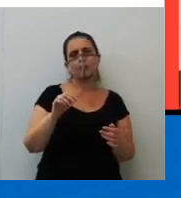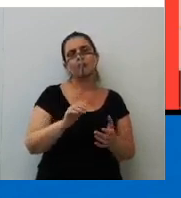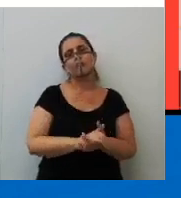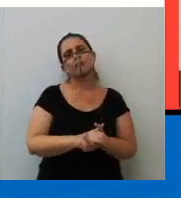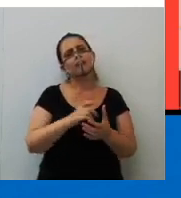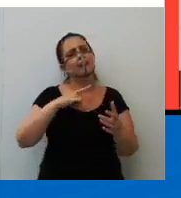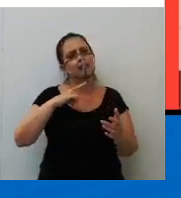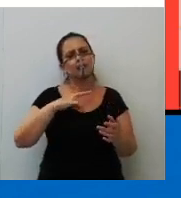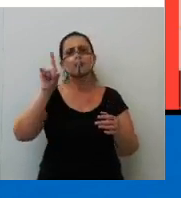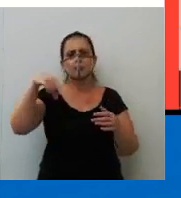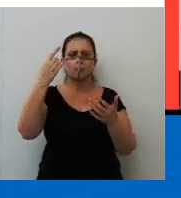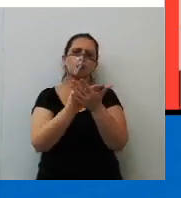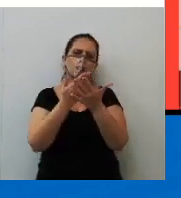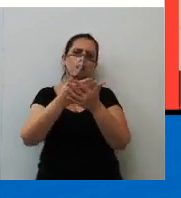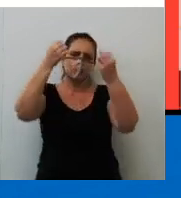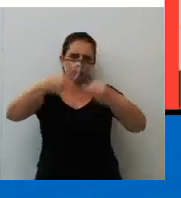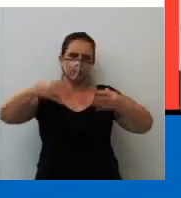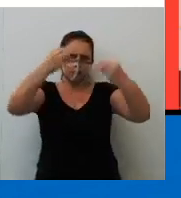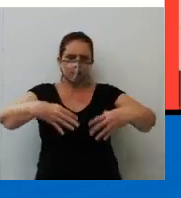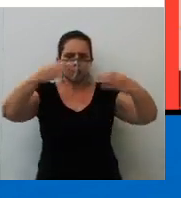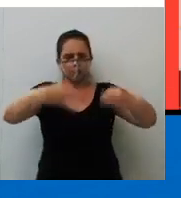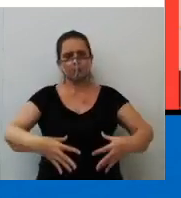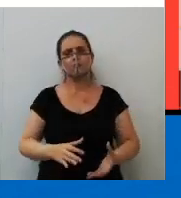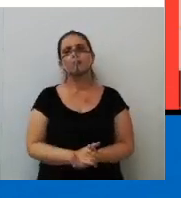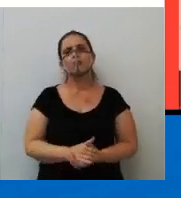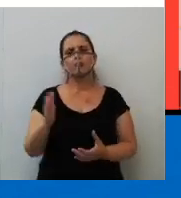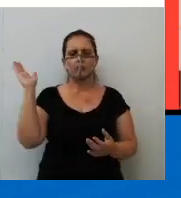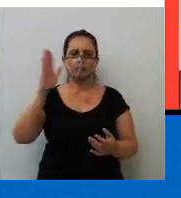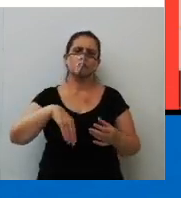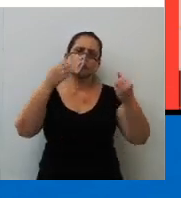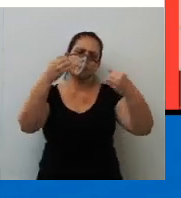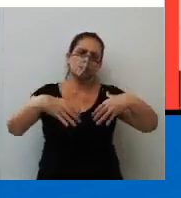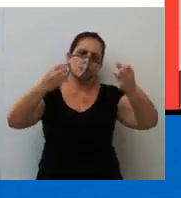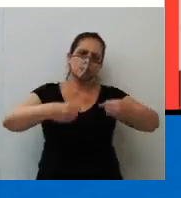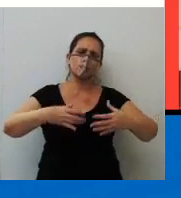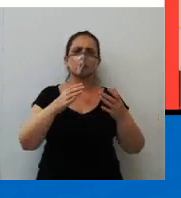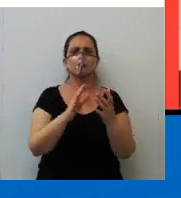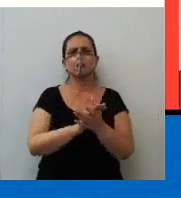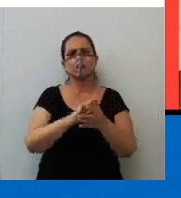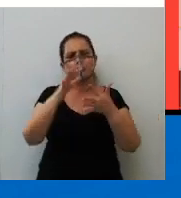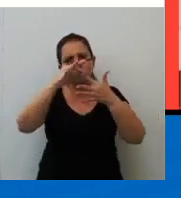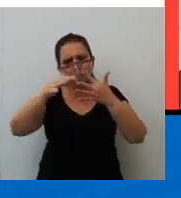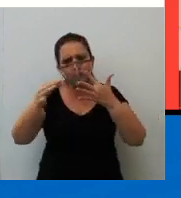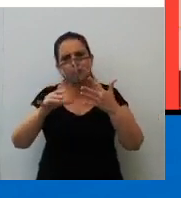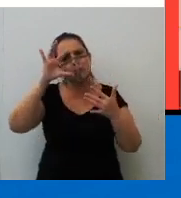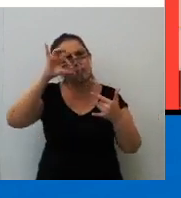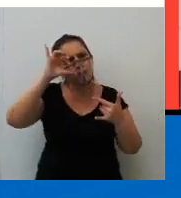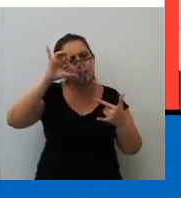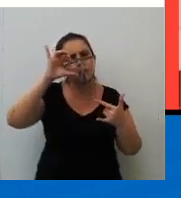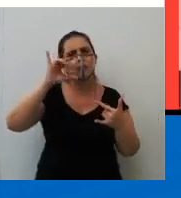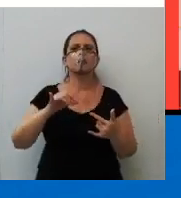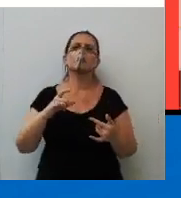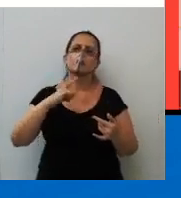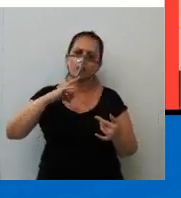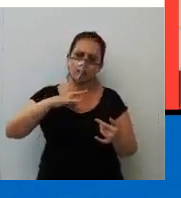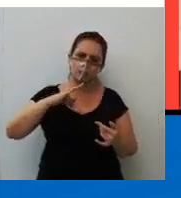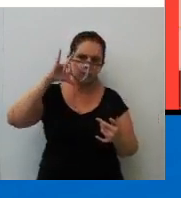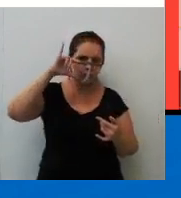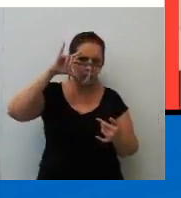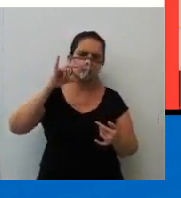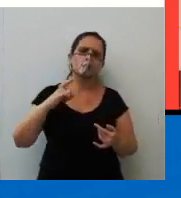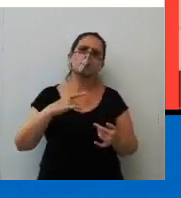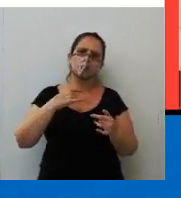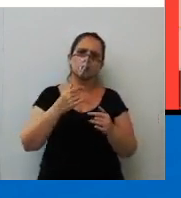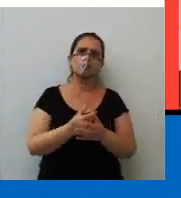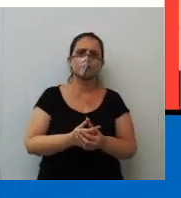durante as aulas, a gente vai falar. Tá bom? Nas lives também. Eu vou trazer isso detalhadamente pra vocês, tá bom? Quem não foi no meu Instagram, vai lá, que vai ter live de